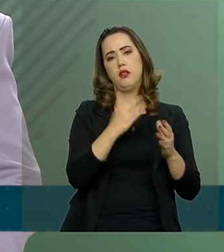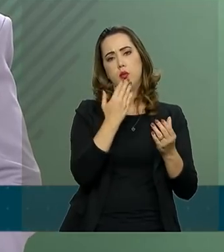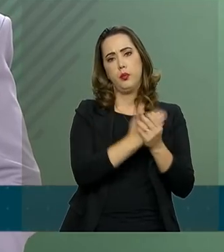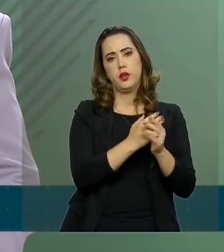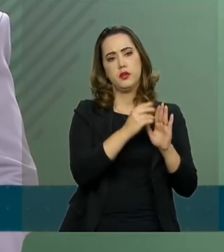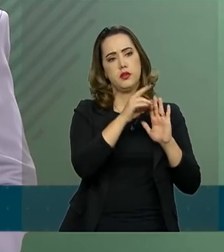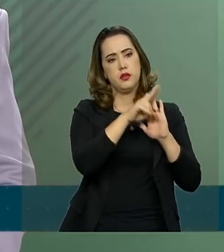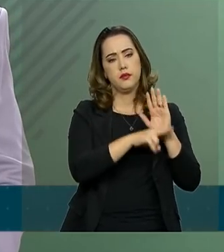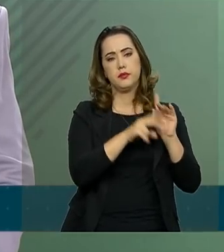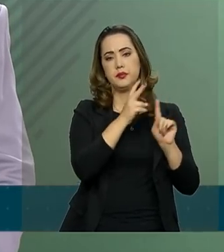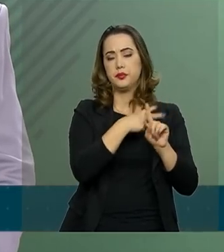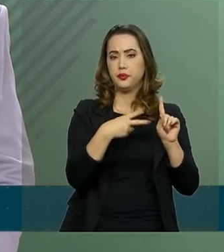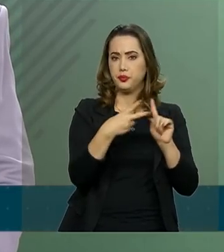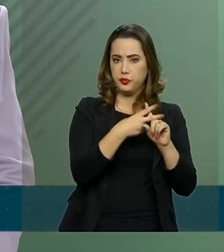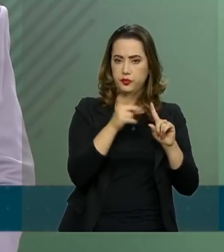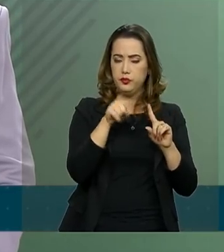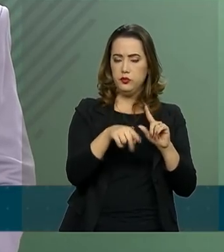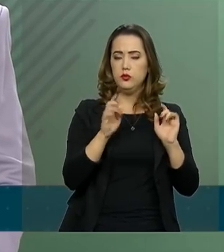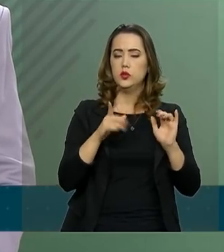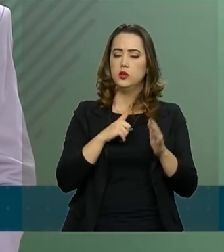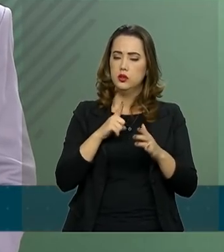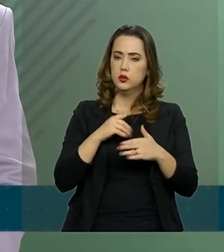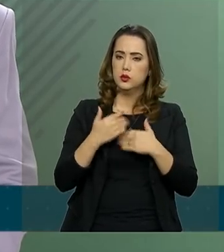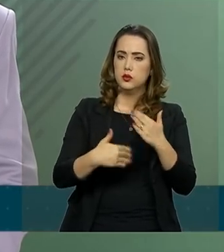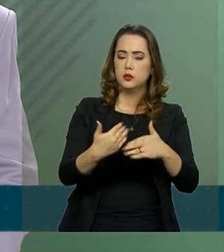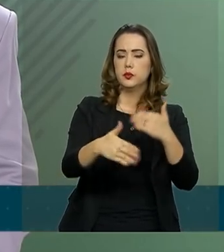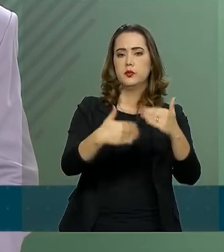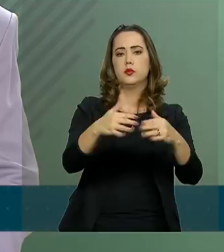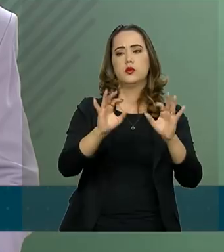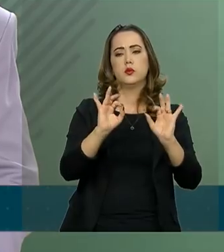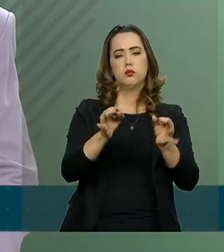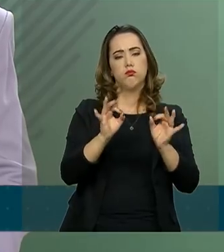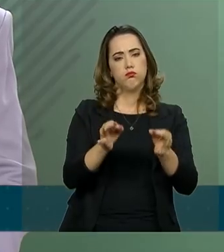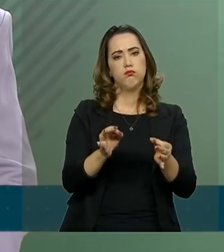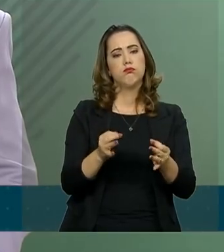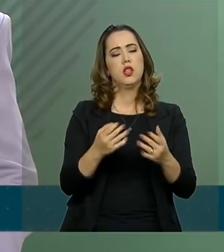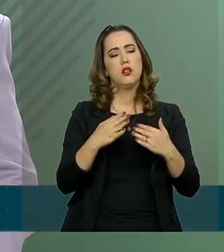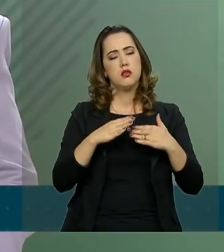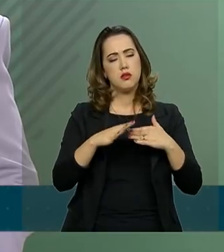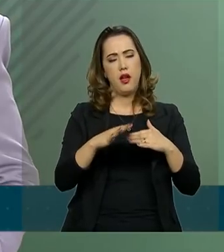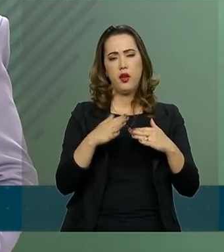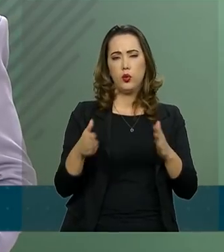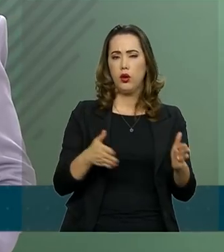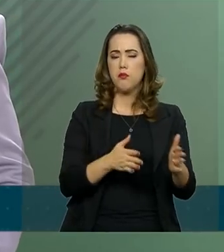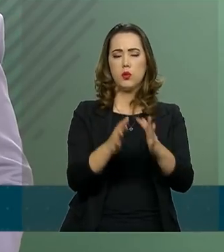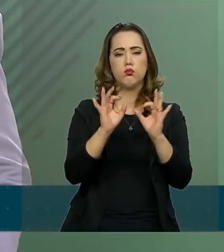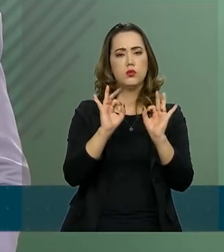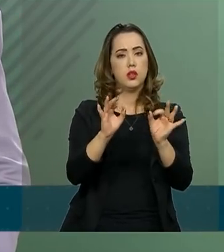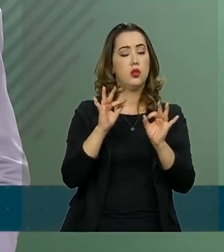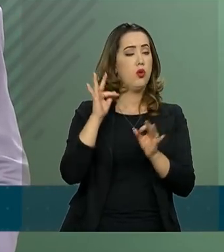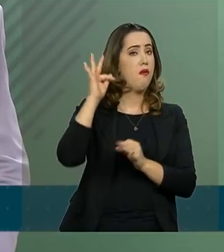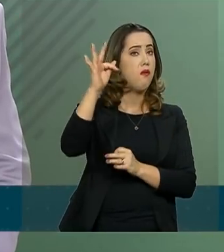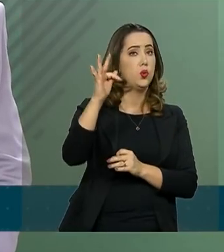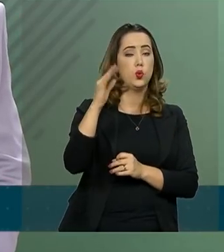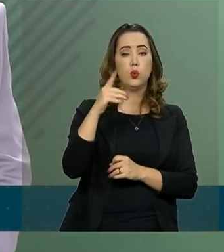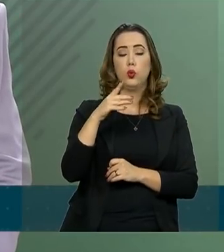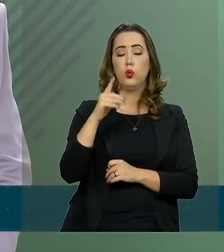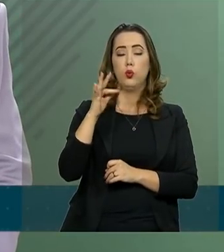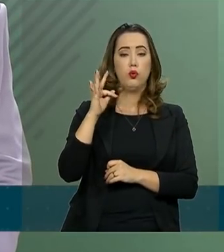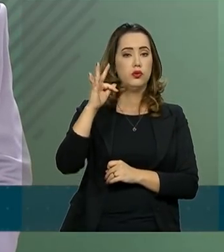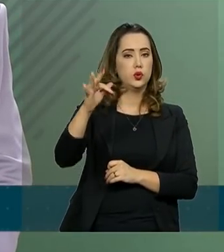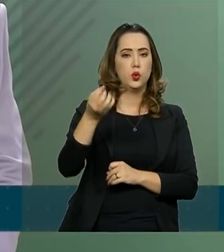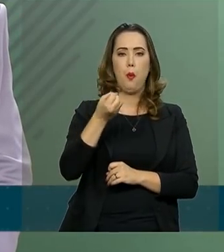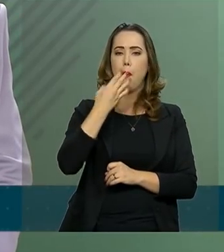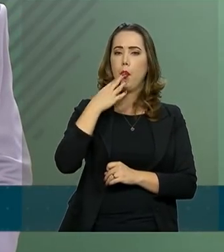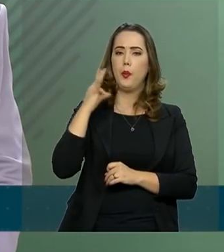e a partir daí nós tenhamos uma estrada efetivamente pavimentada em direção a um futuro, e a um futuro que seja de